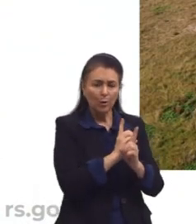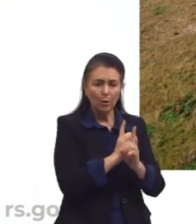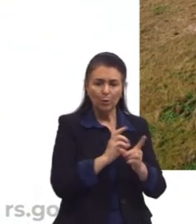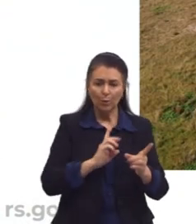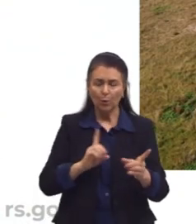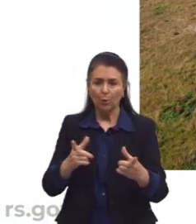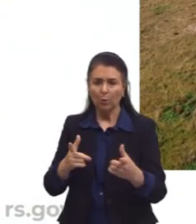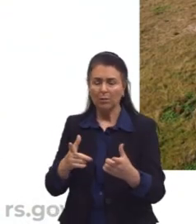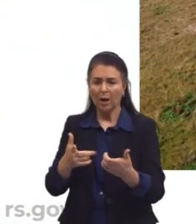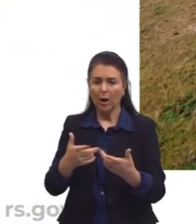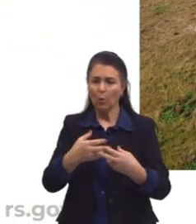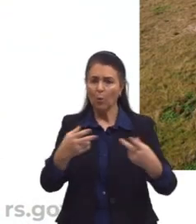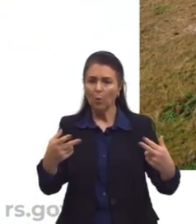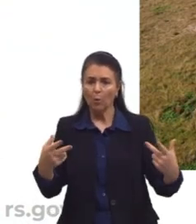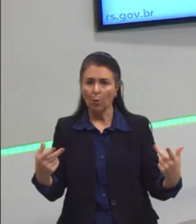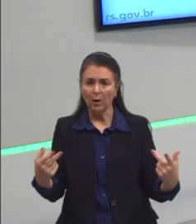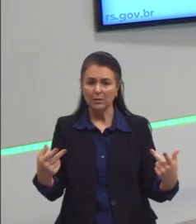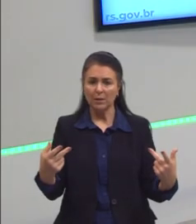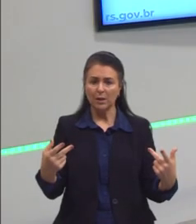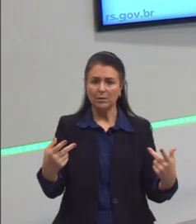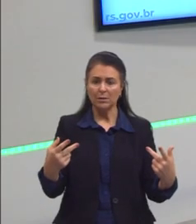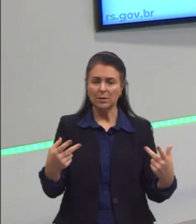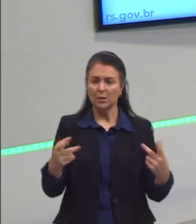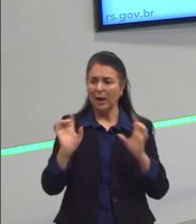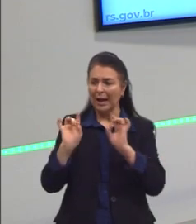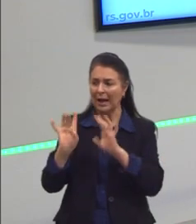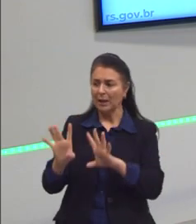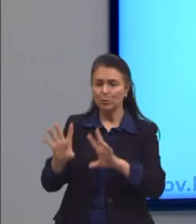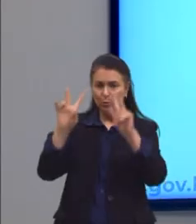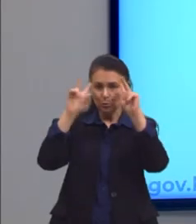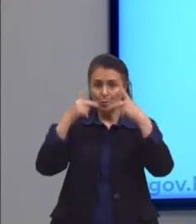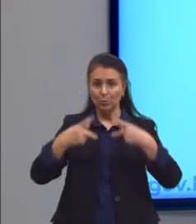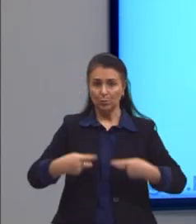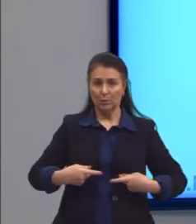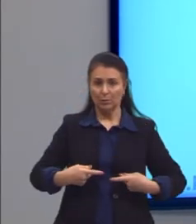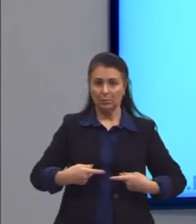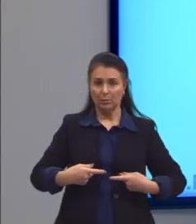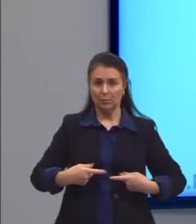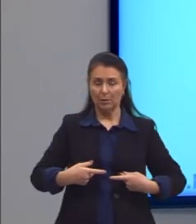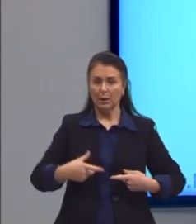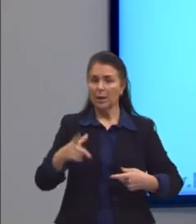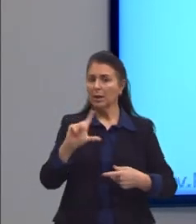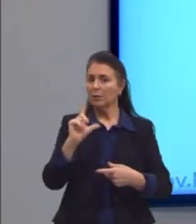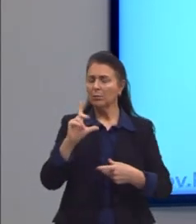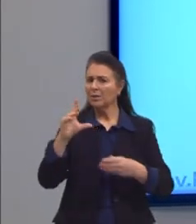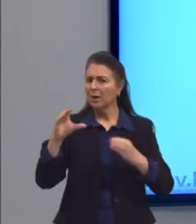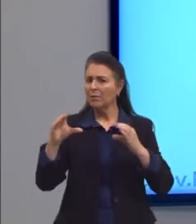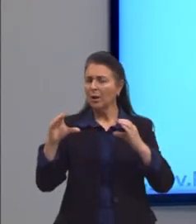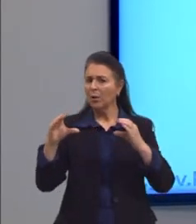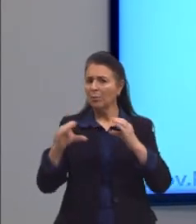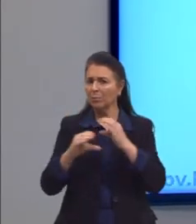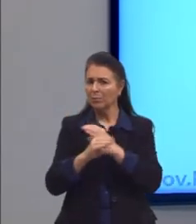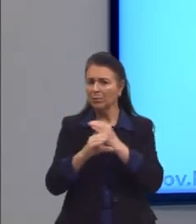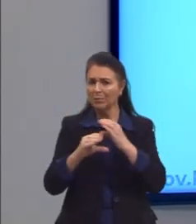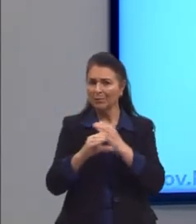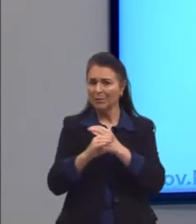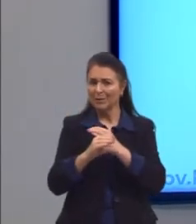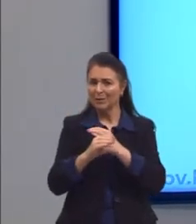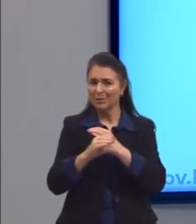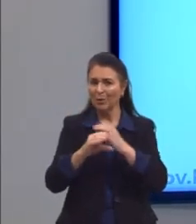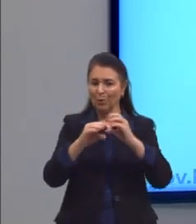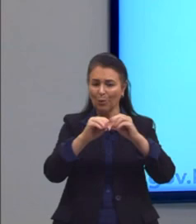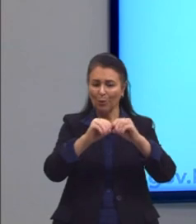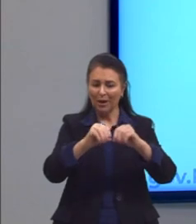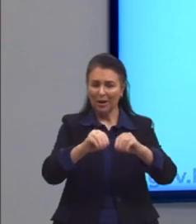na época, então, que as pessoas moravam, viviam aqui. Ele não estava completamente coberto de areia. Então,